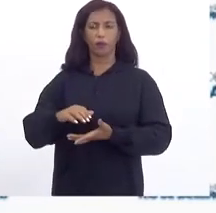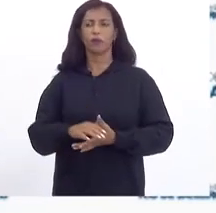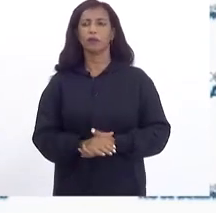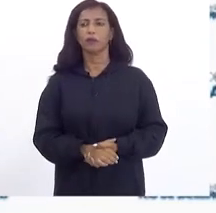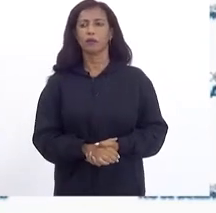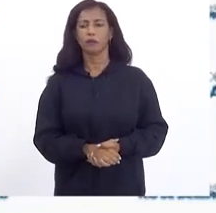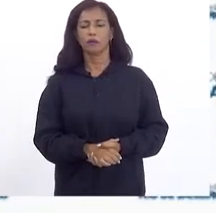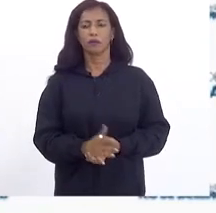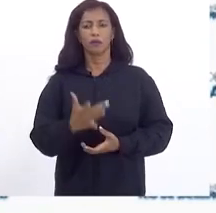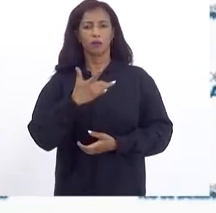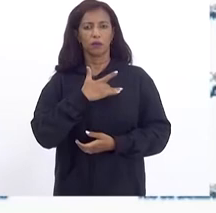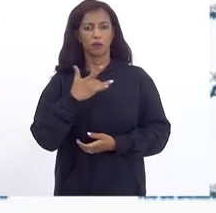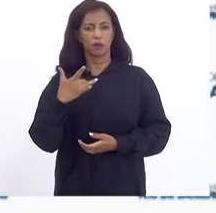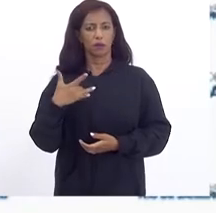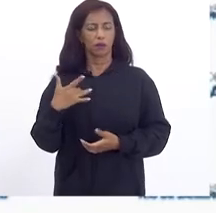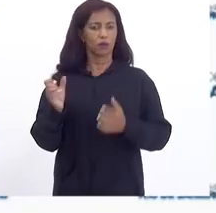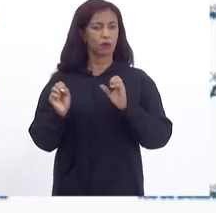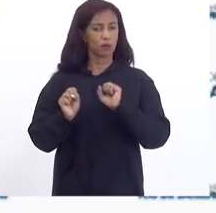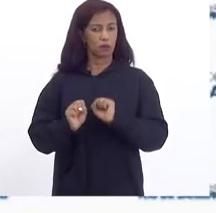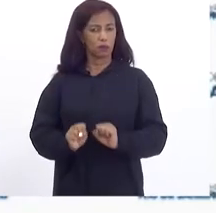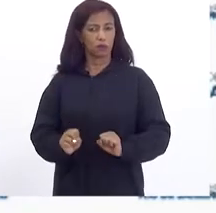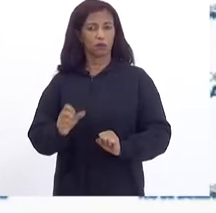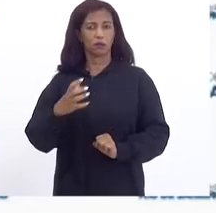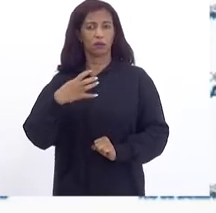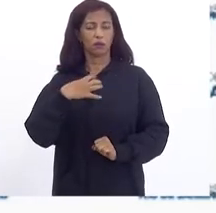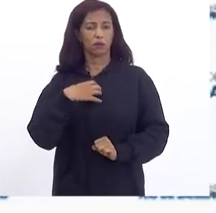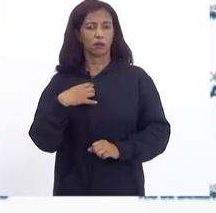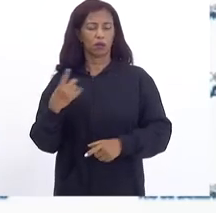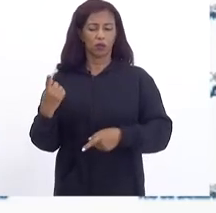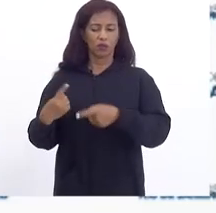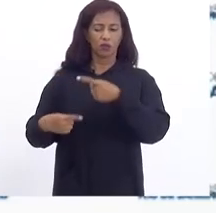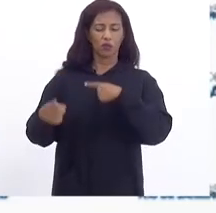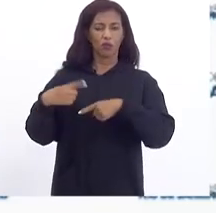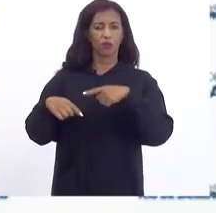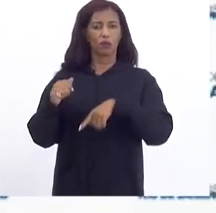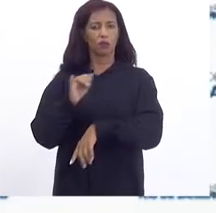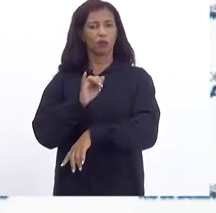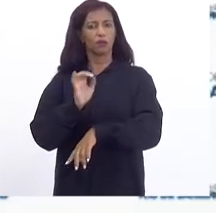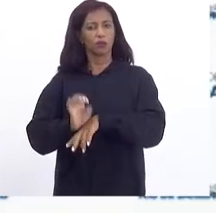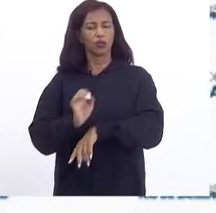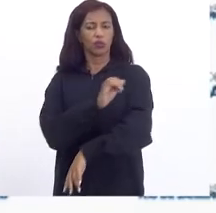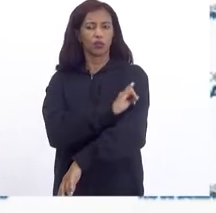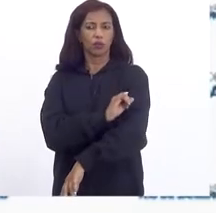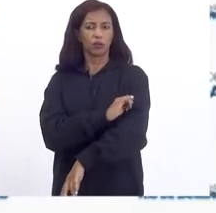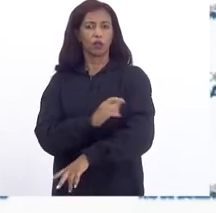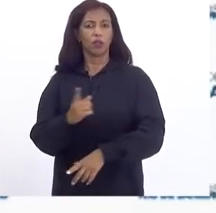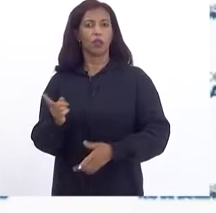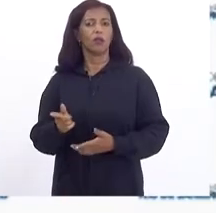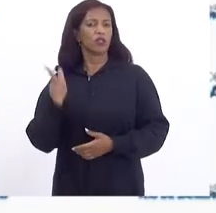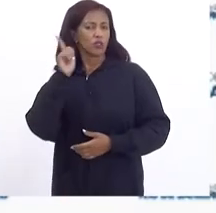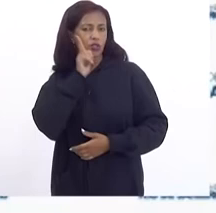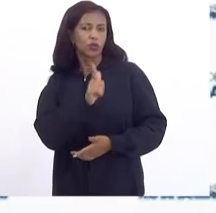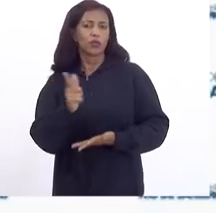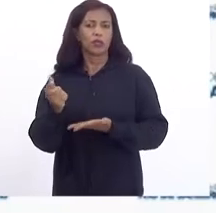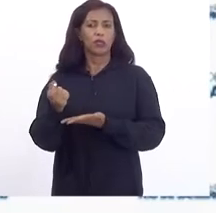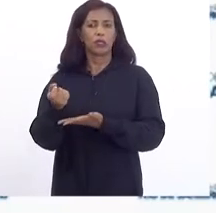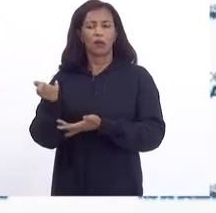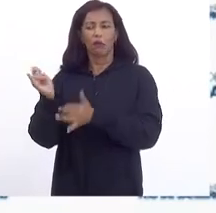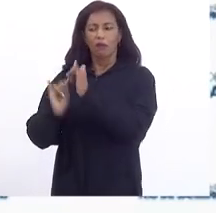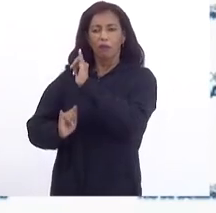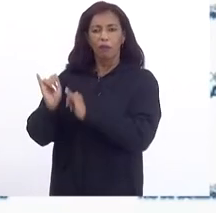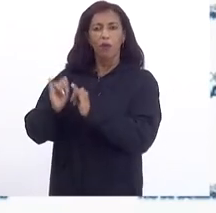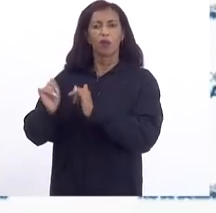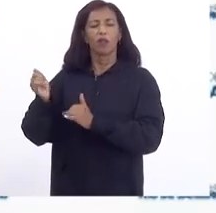Da saúde Que poderia ser Retomado Para o Rio de Janeiro E a gente Resgataria As indústrias Farmacêuticas